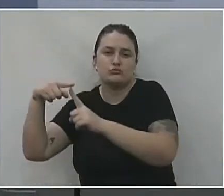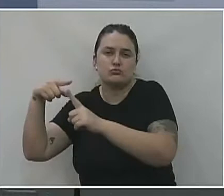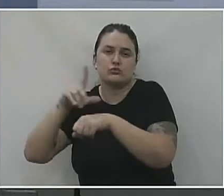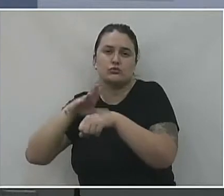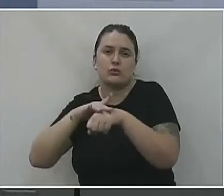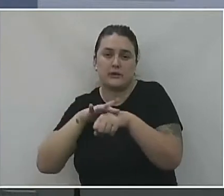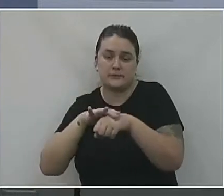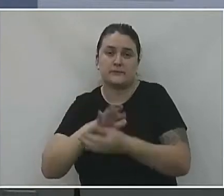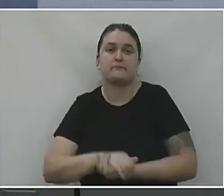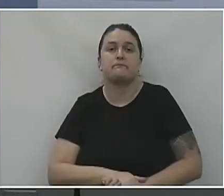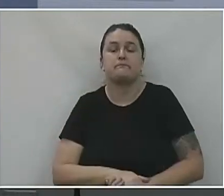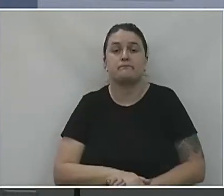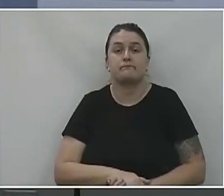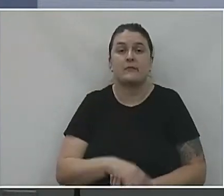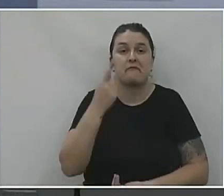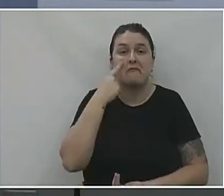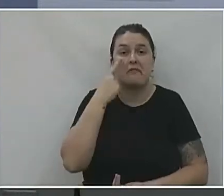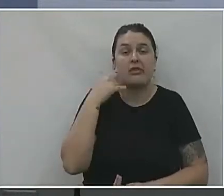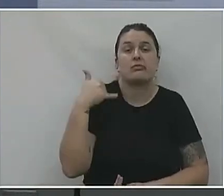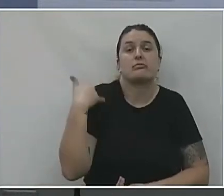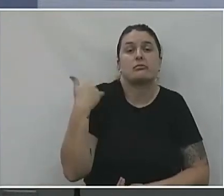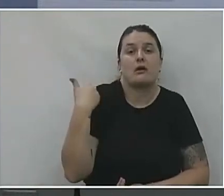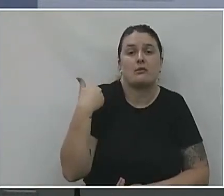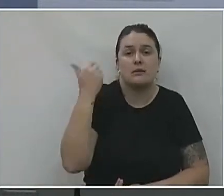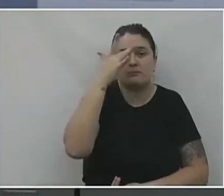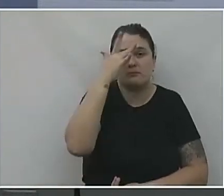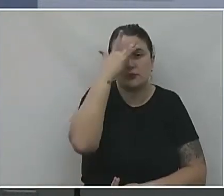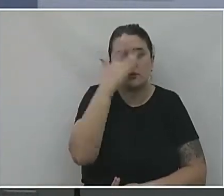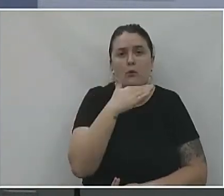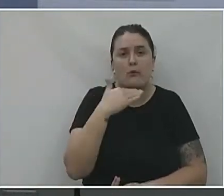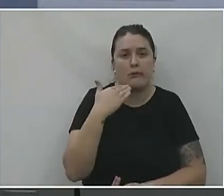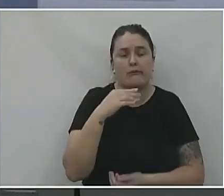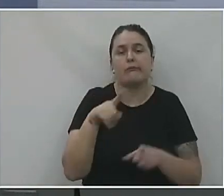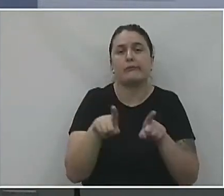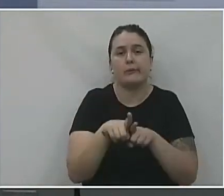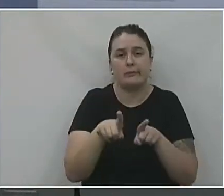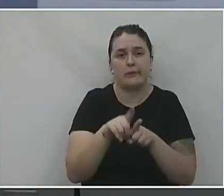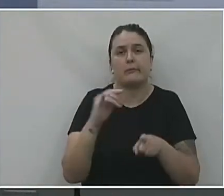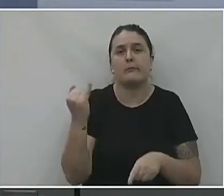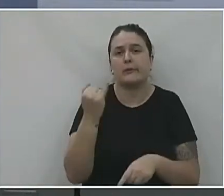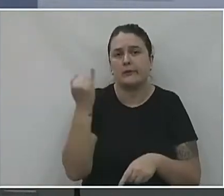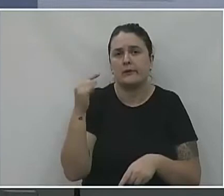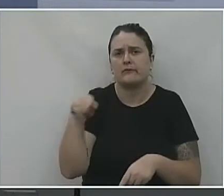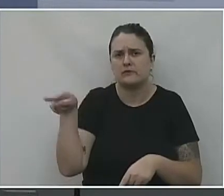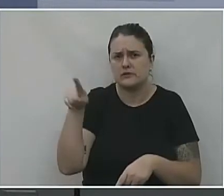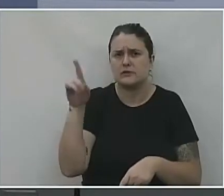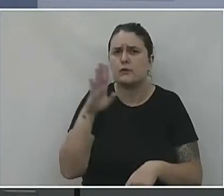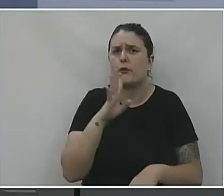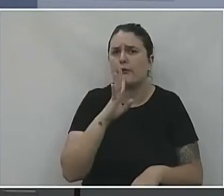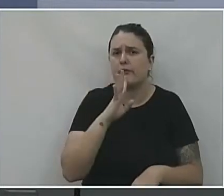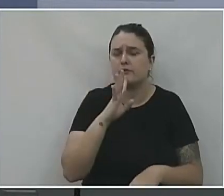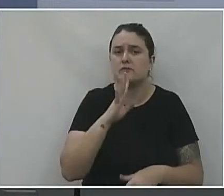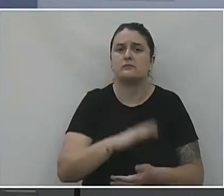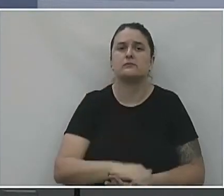Mortalidade por faixa etária. Isso aqui também é muito importante para os senhores terem conhecimento.